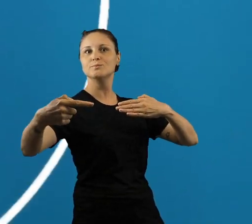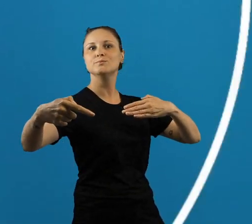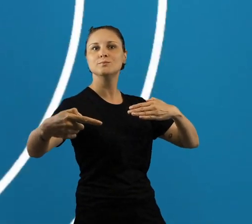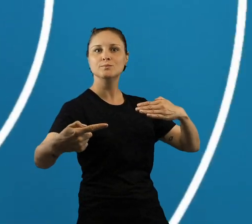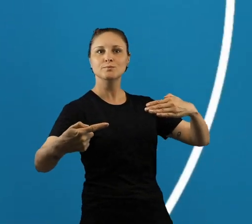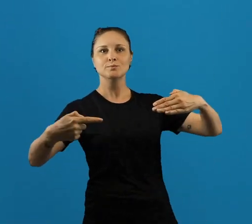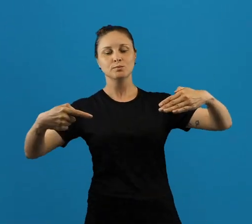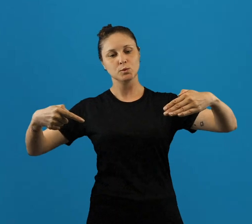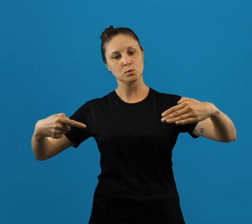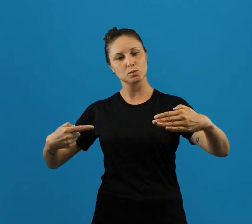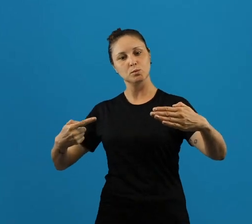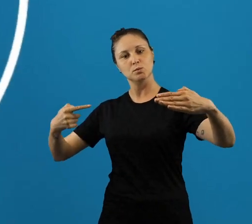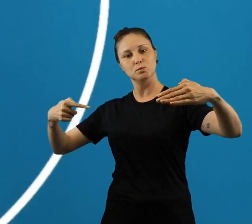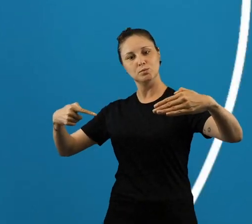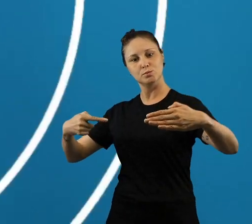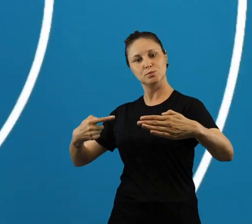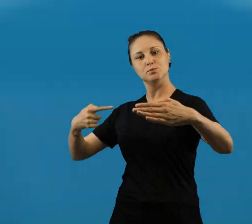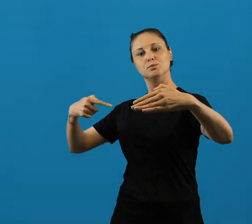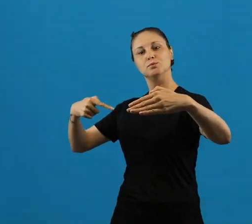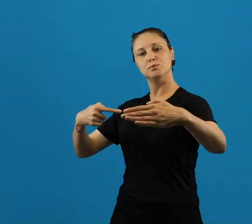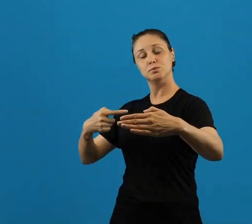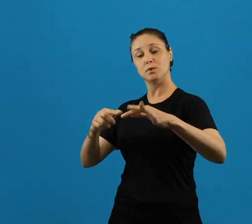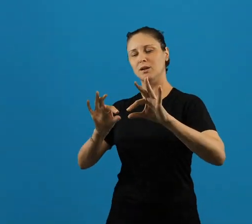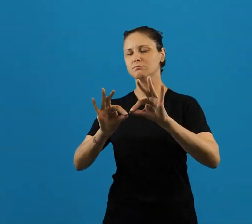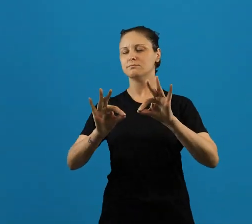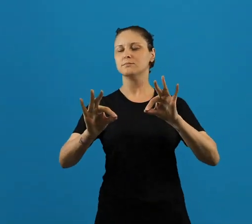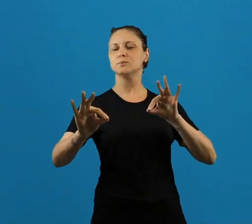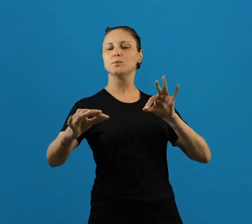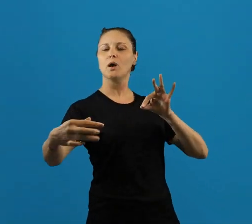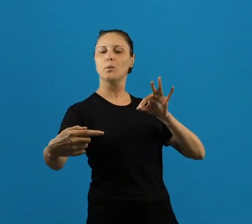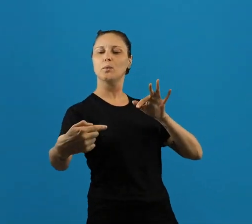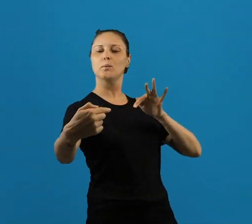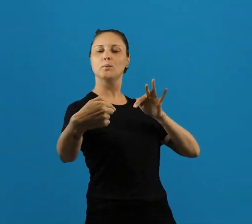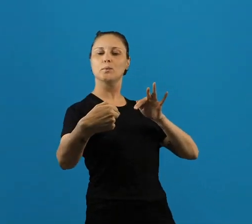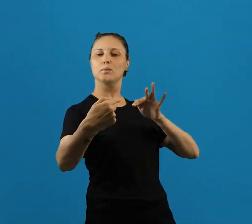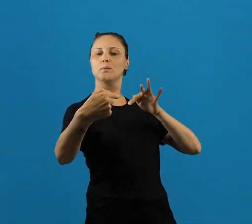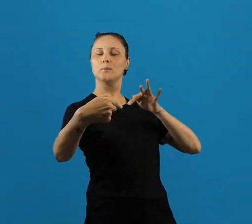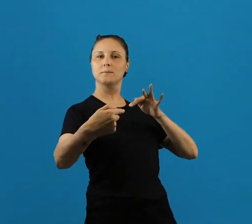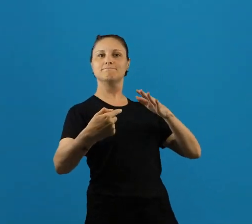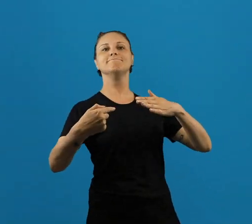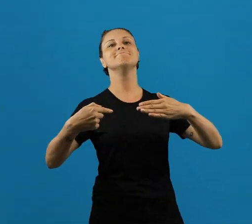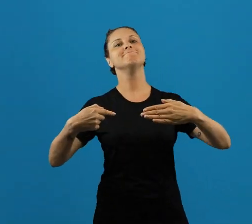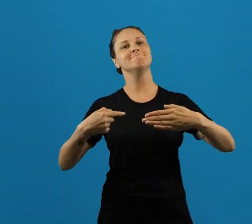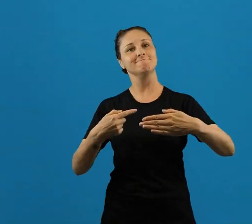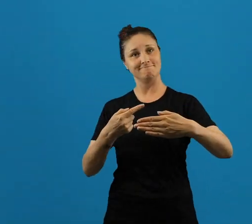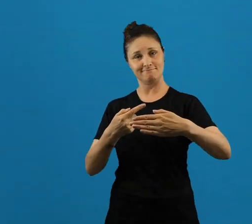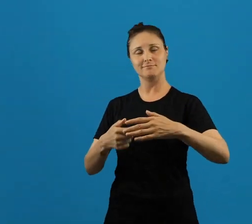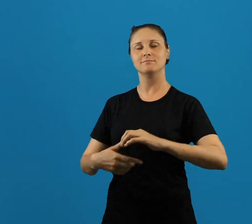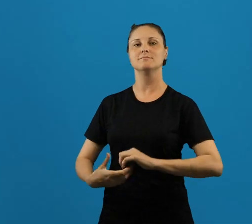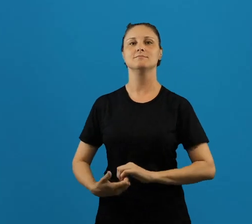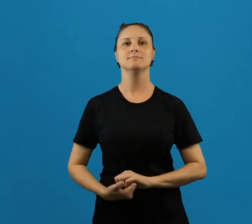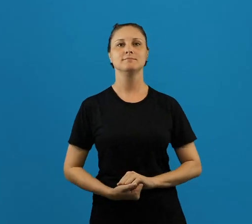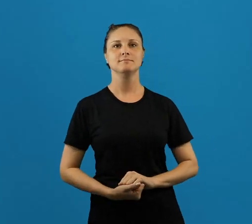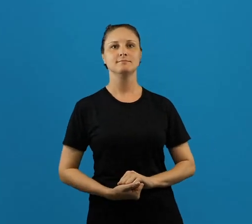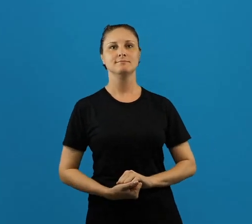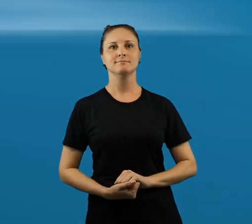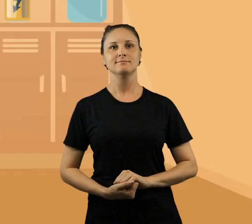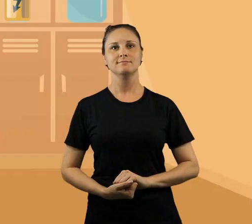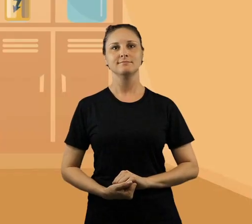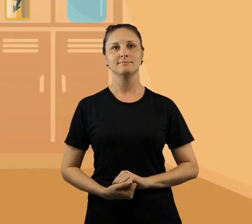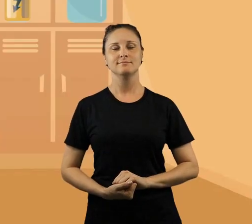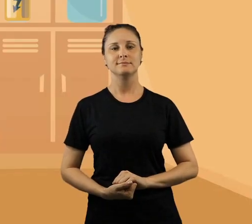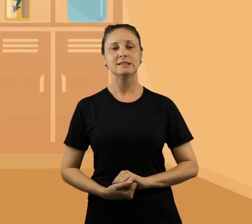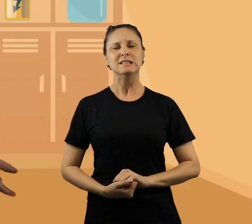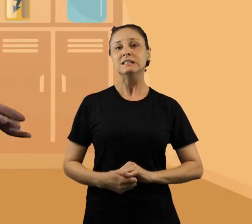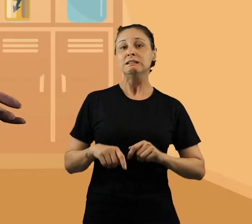algumas baleias. Ou por curtas distâncias, como os assobios produzidos pelos golfinhos.